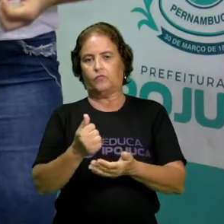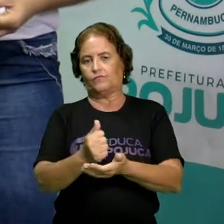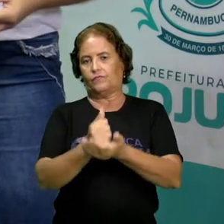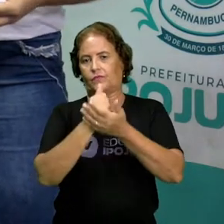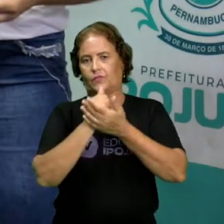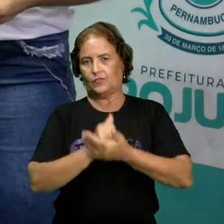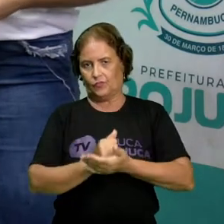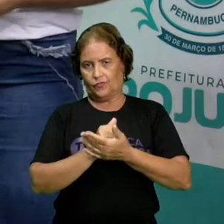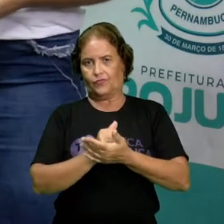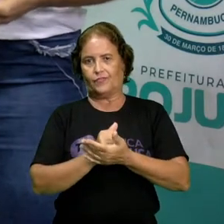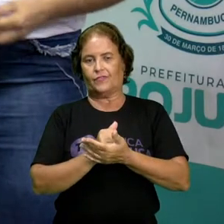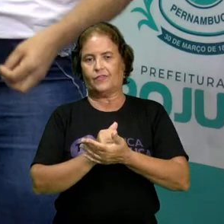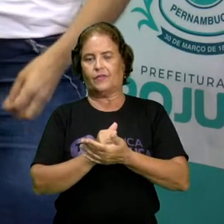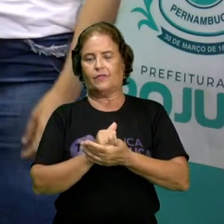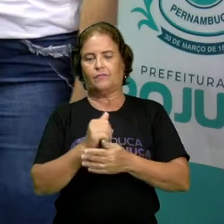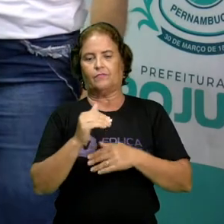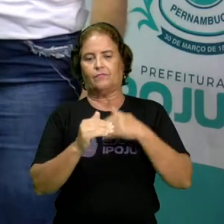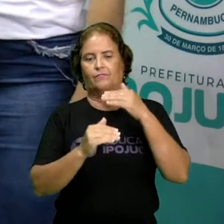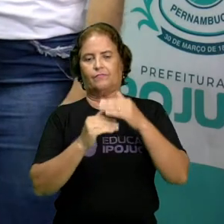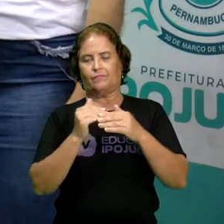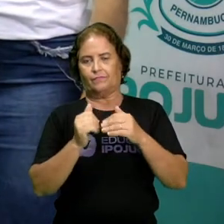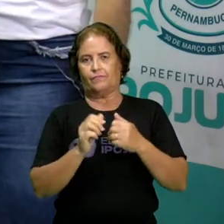as diversas atividades.